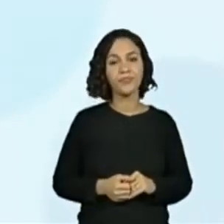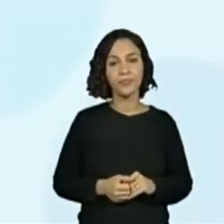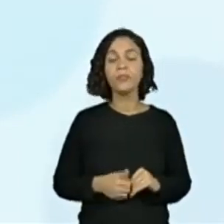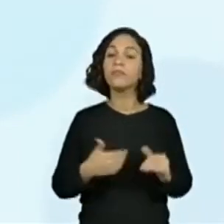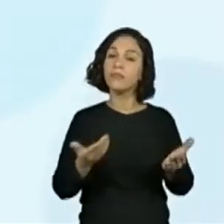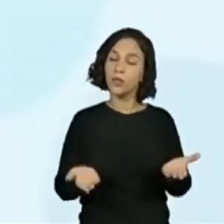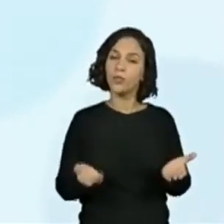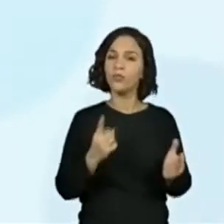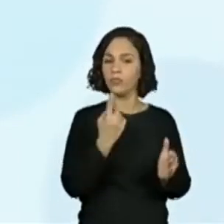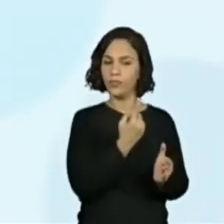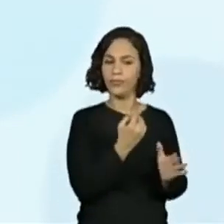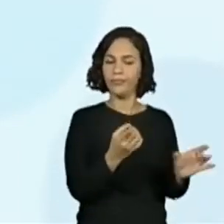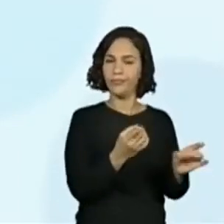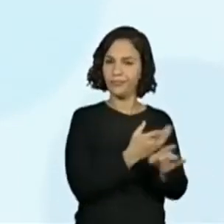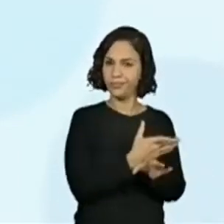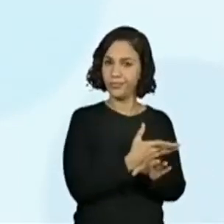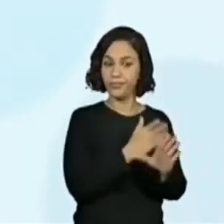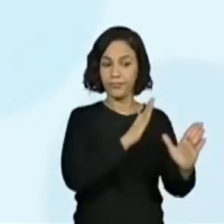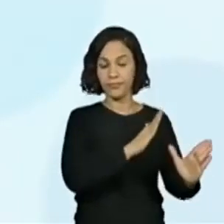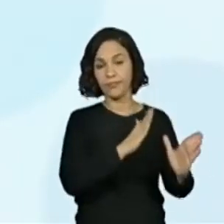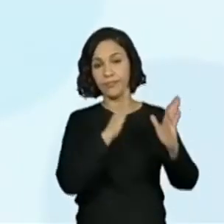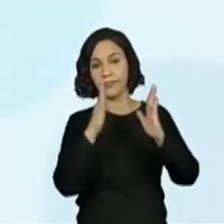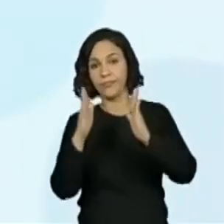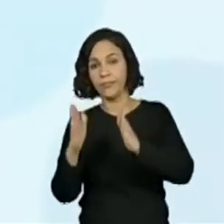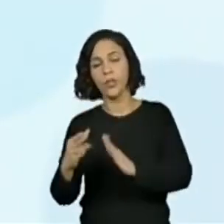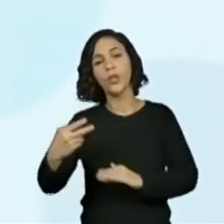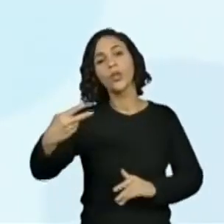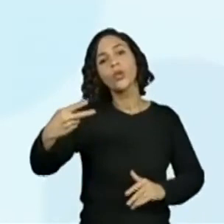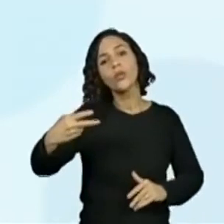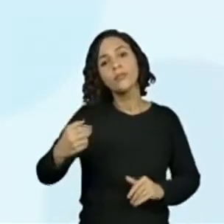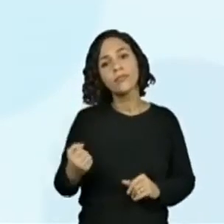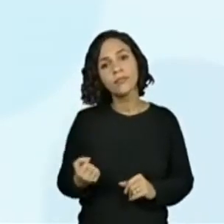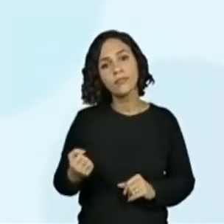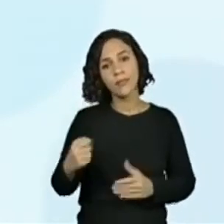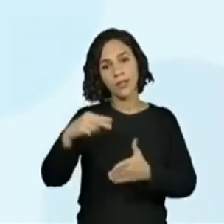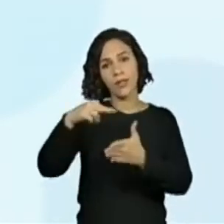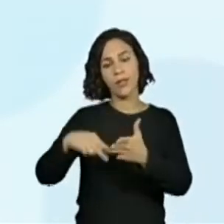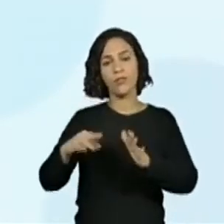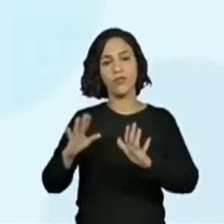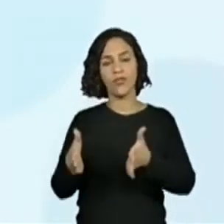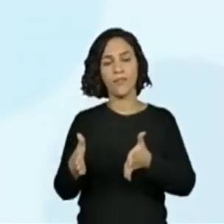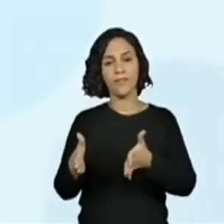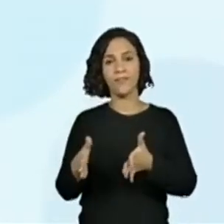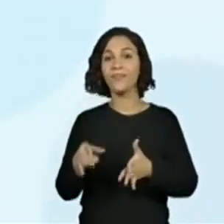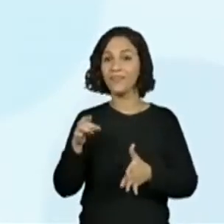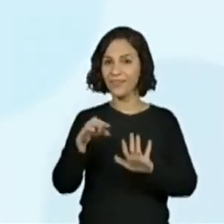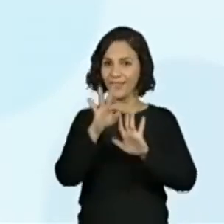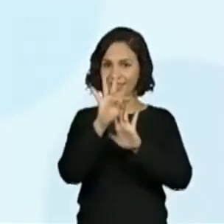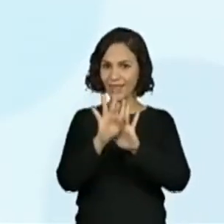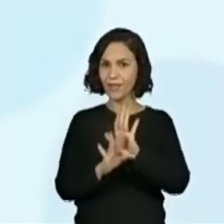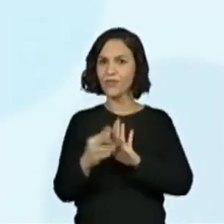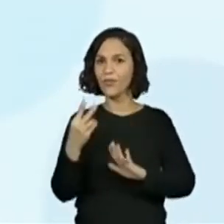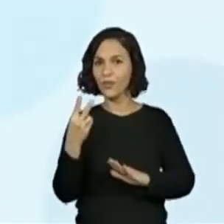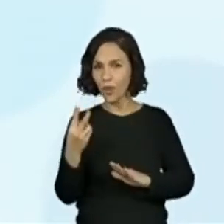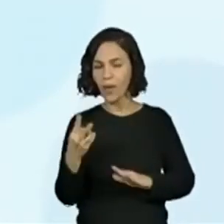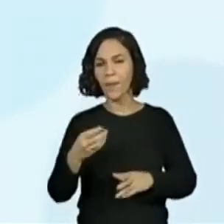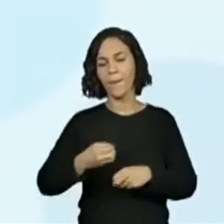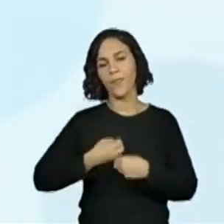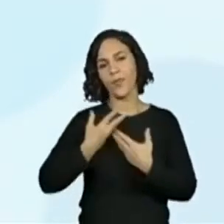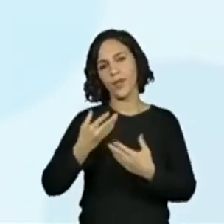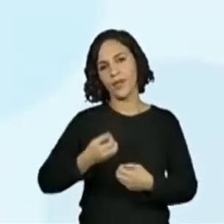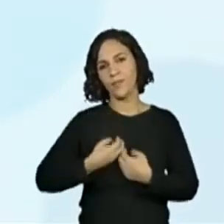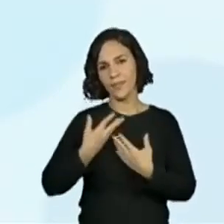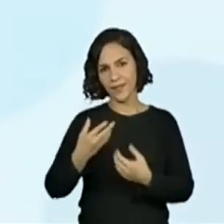ó, o gênero. E o texto 2 que eu li? O texto 2 é o poema.